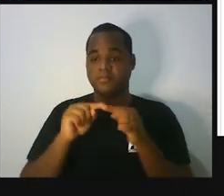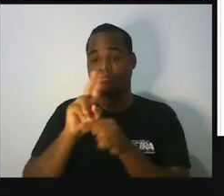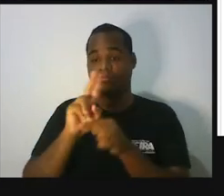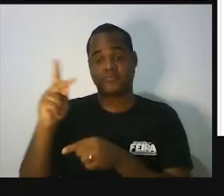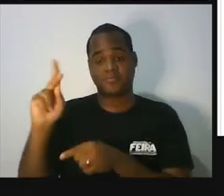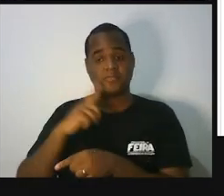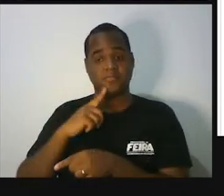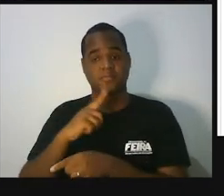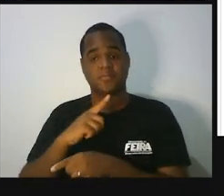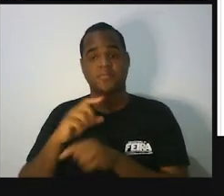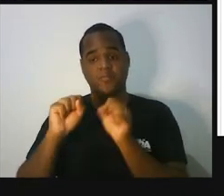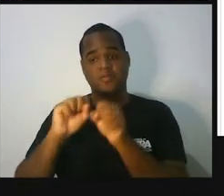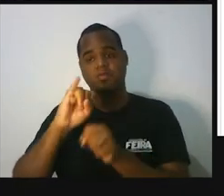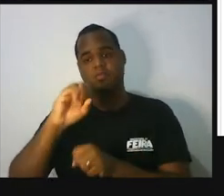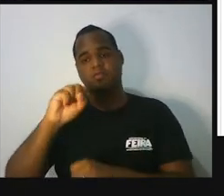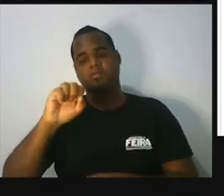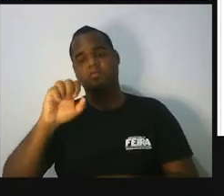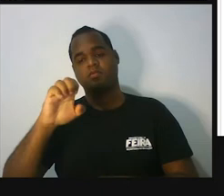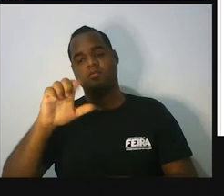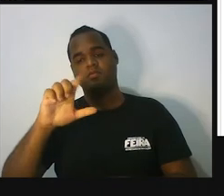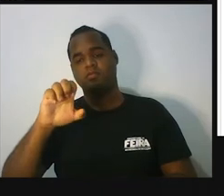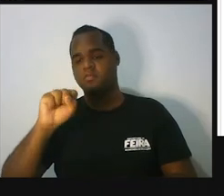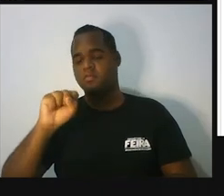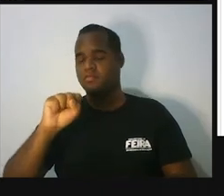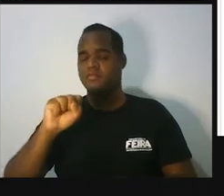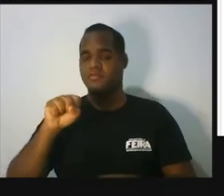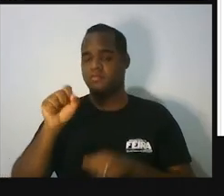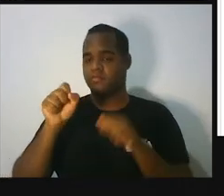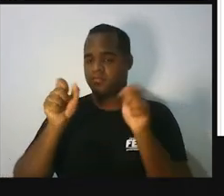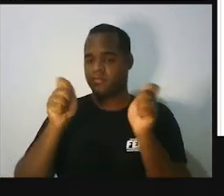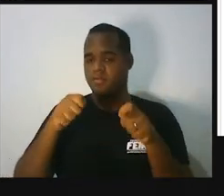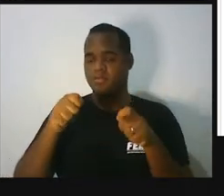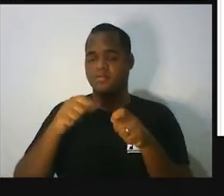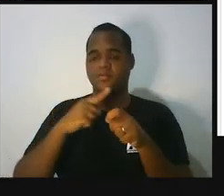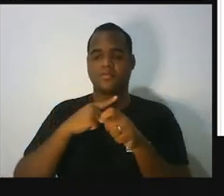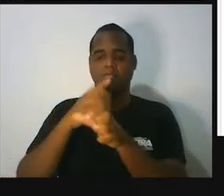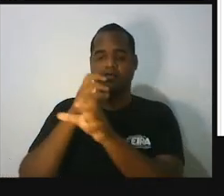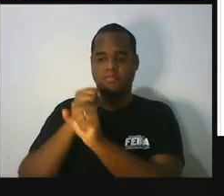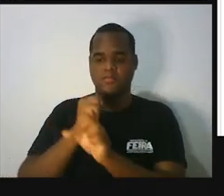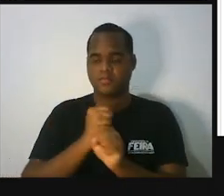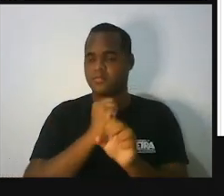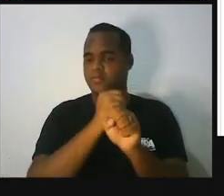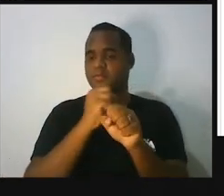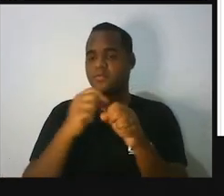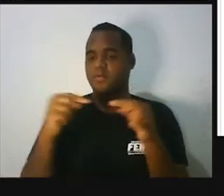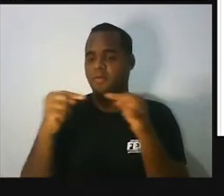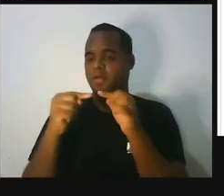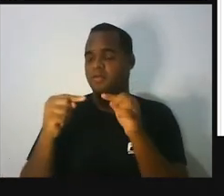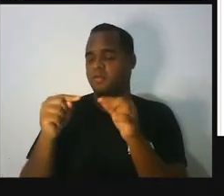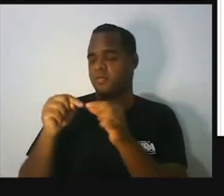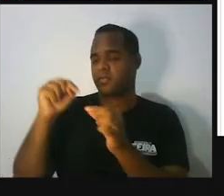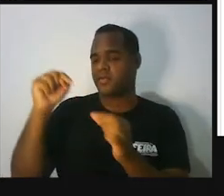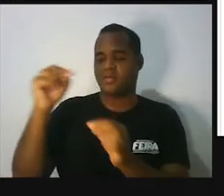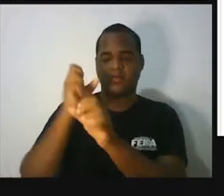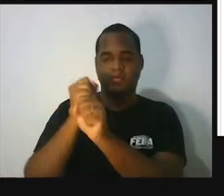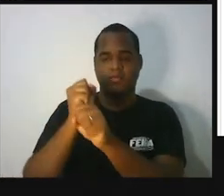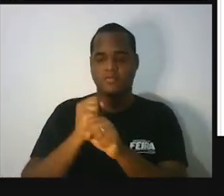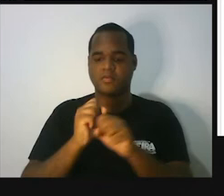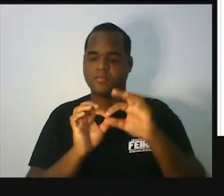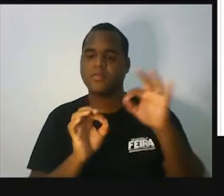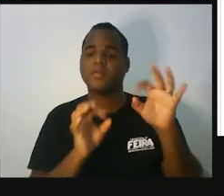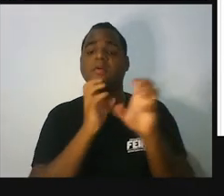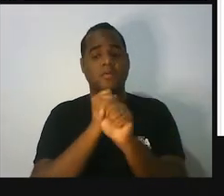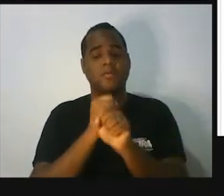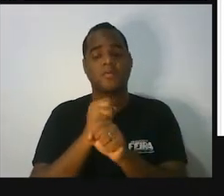isósceles, certo? Mas vamos medir o último lado, porque esse lado também mede 4,